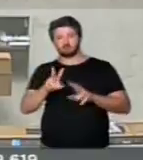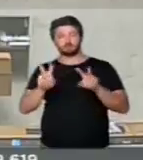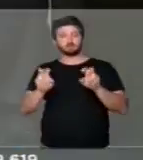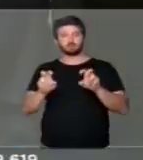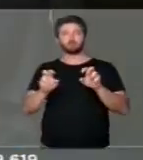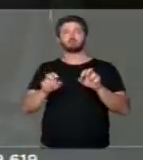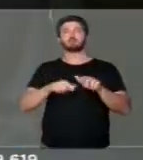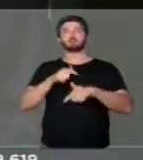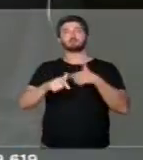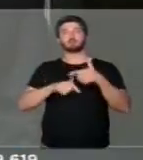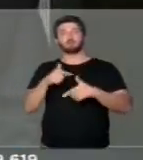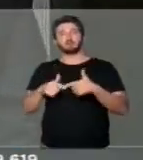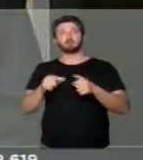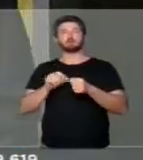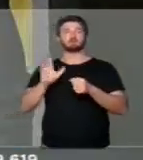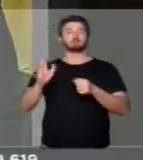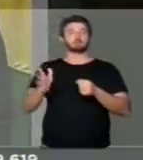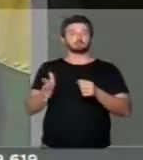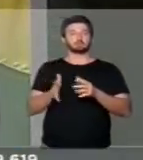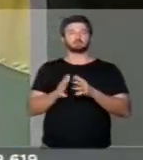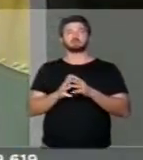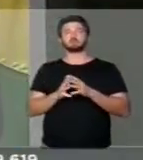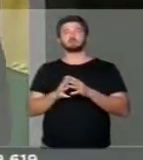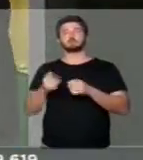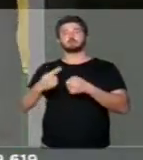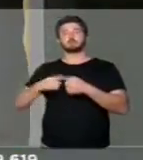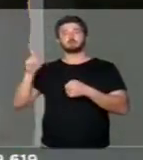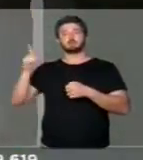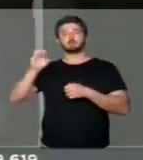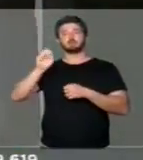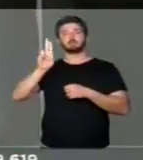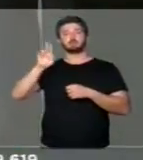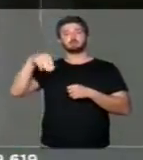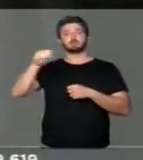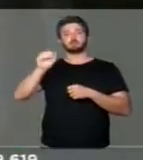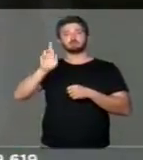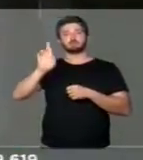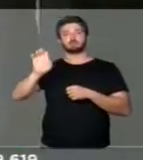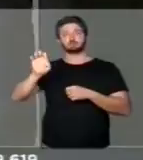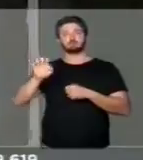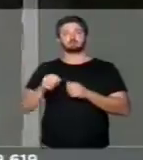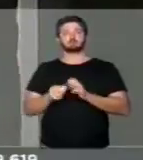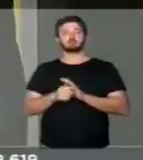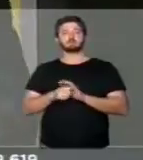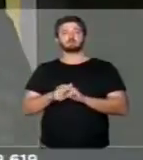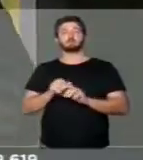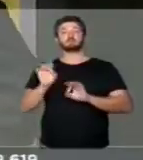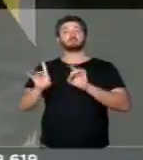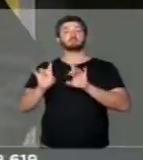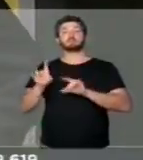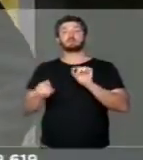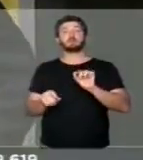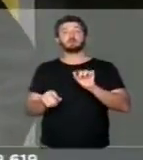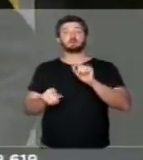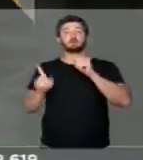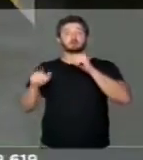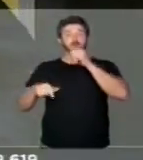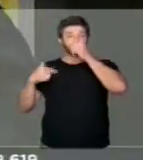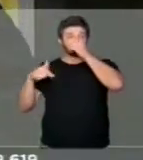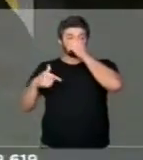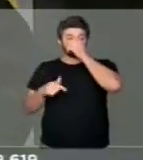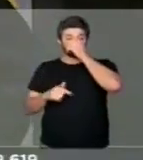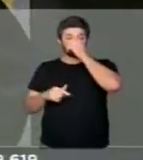trabalho desenvolvido no município de Sumaré, em especial o trabalho realizado